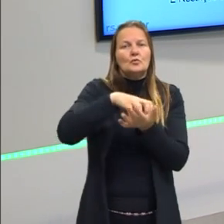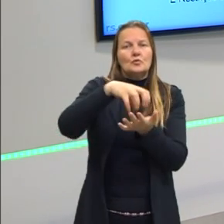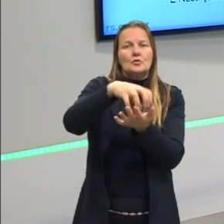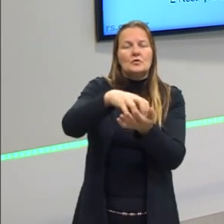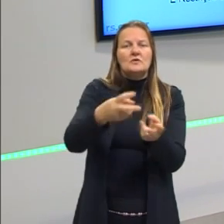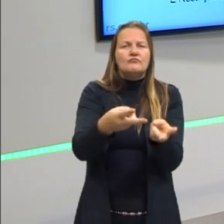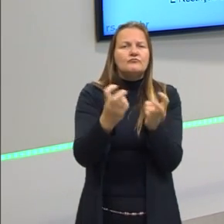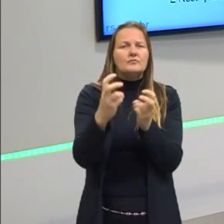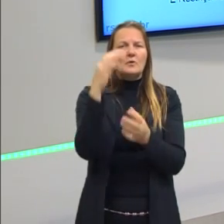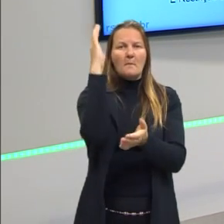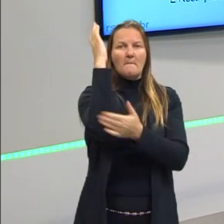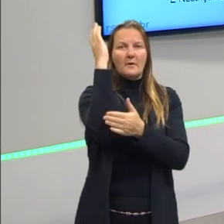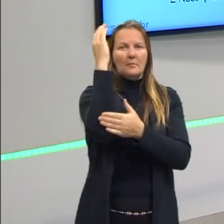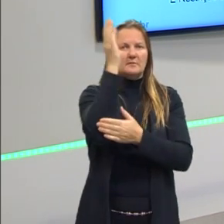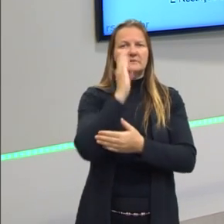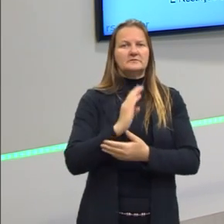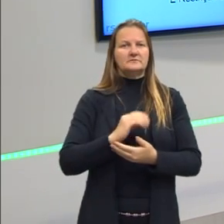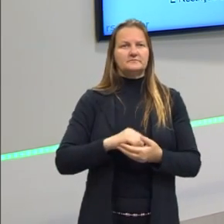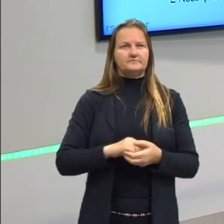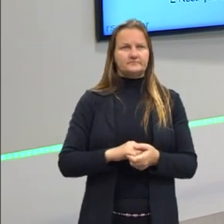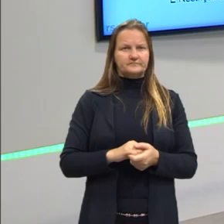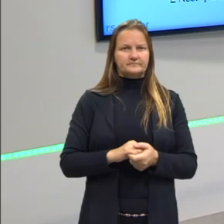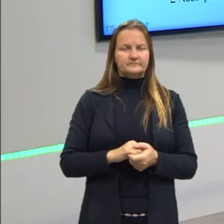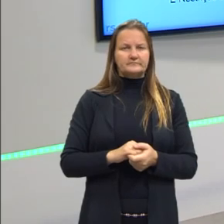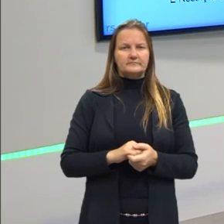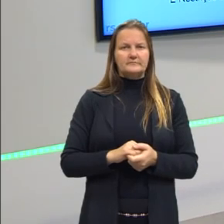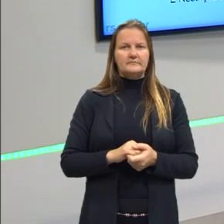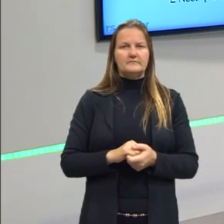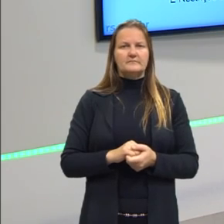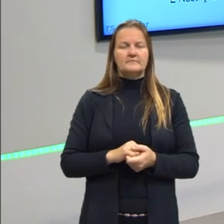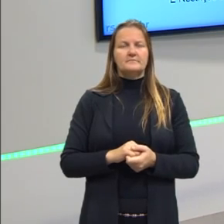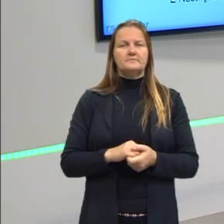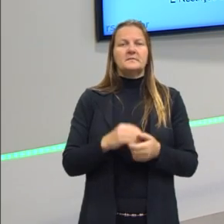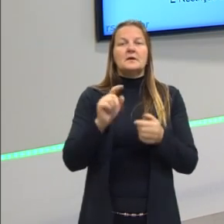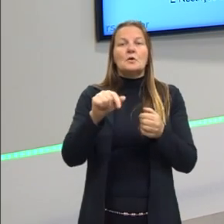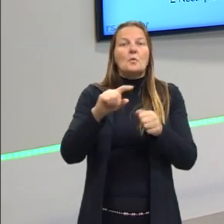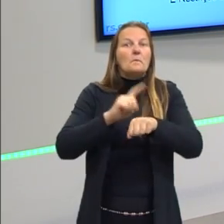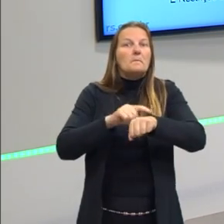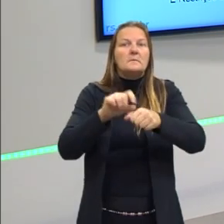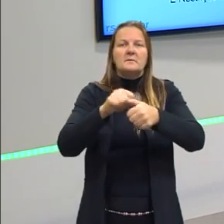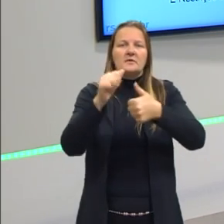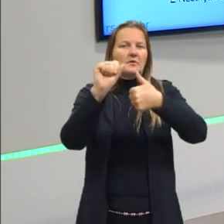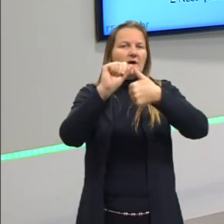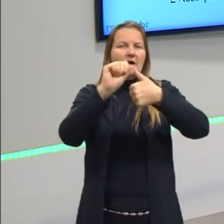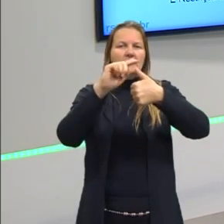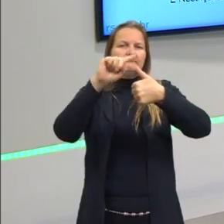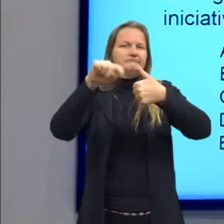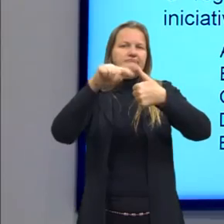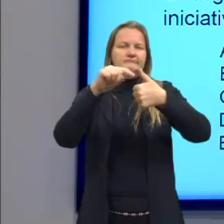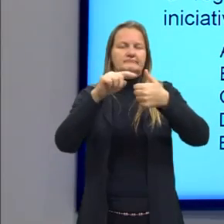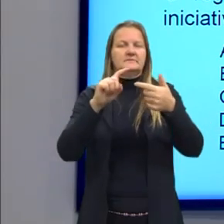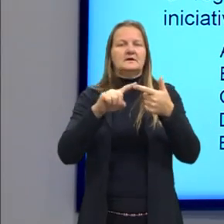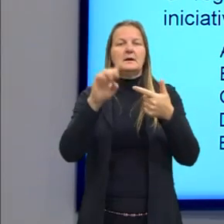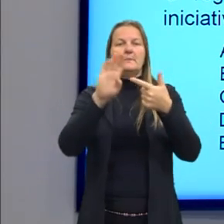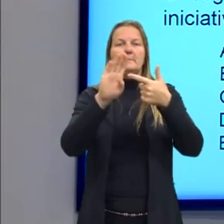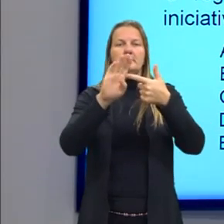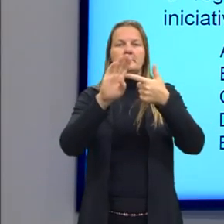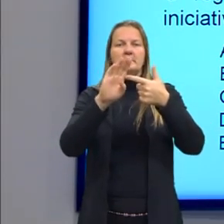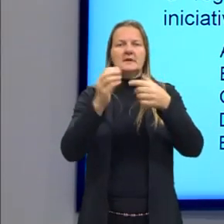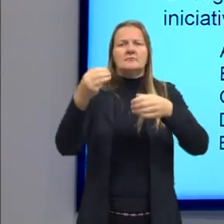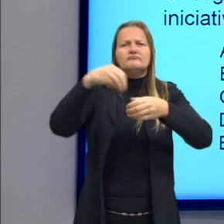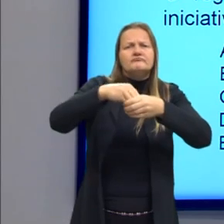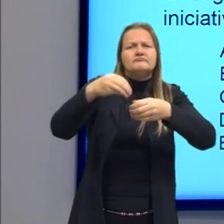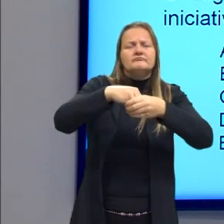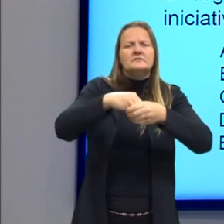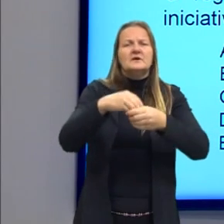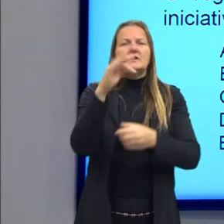extrativismo do pau-brasil. Então, a monocultura não é desse momento inicial. Alternativa B, implantação